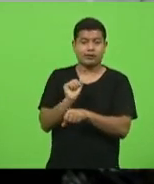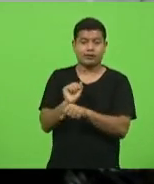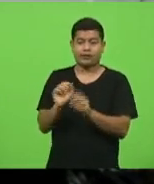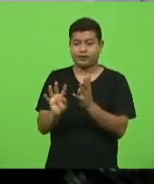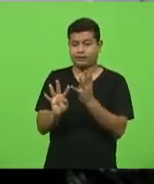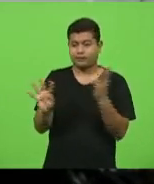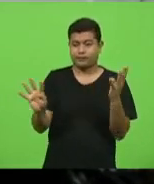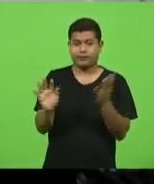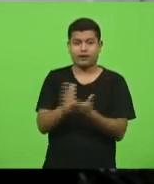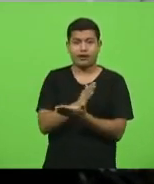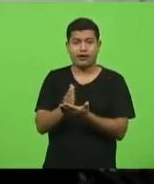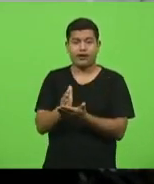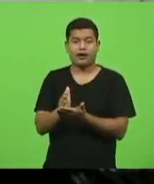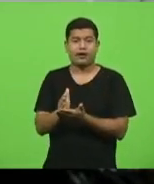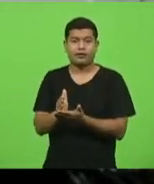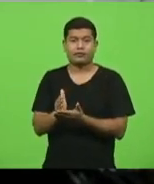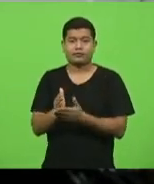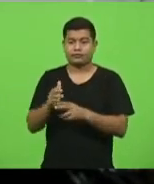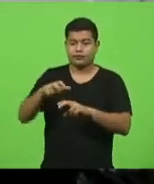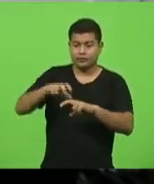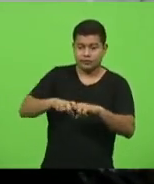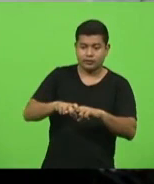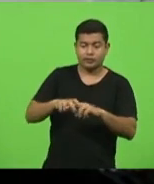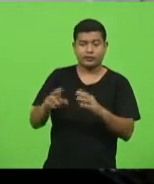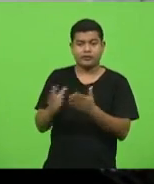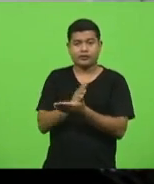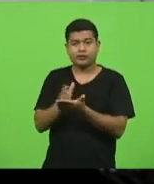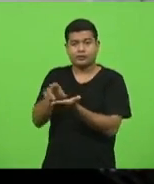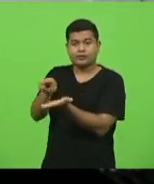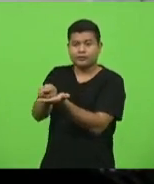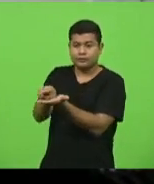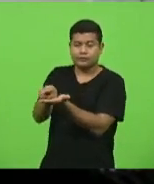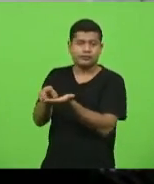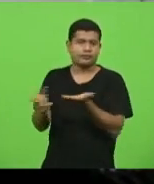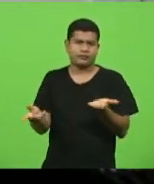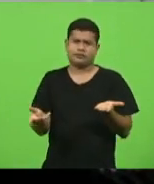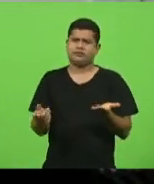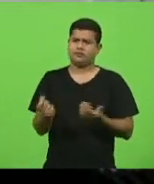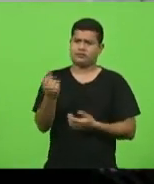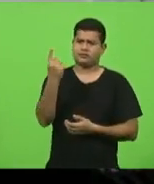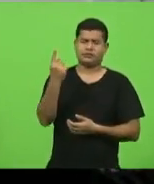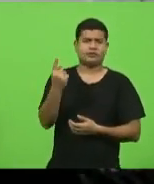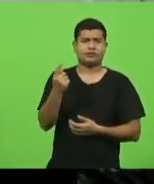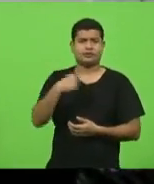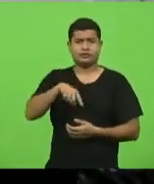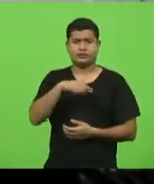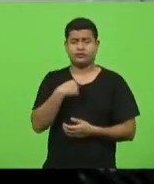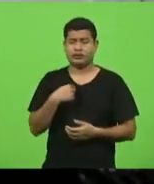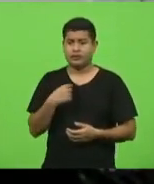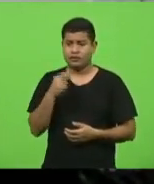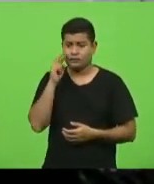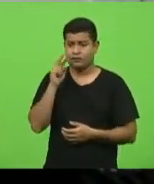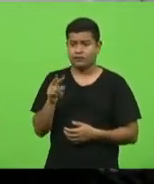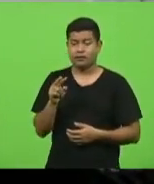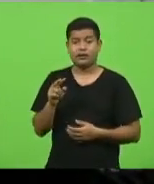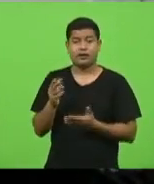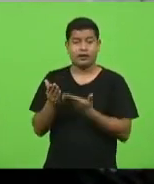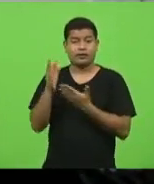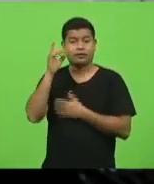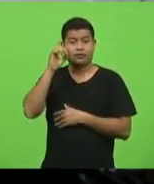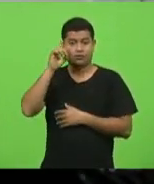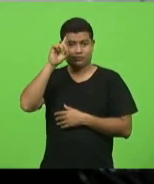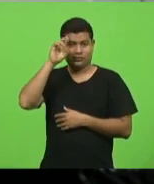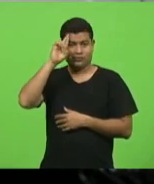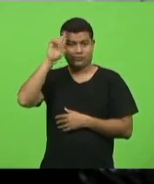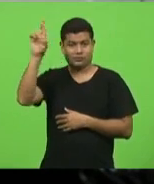Então, o que nos chama a atenção é isso. E aí, o secretário, o diretor do hospital Tereza Ramos, que é o Maurício